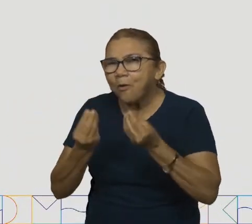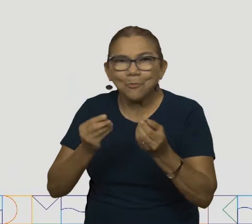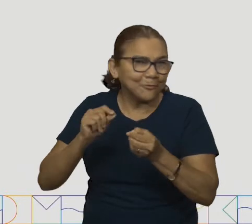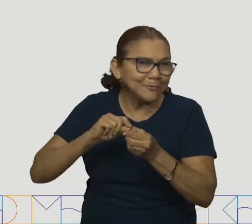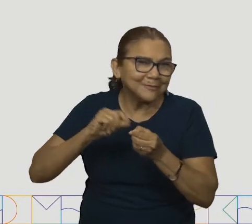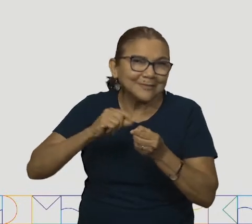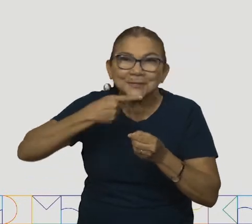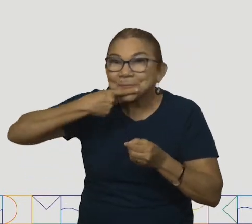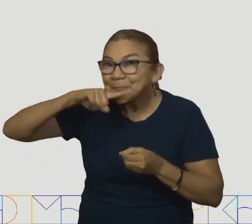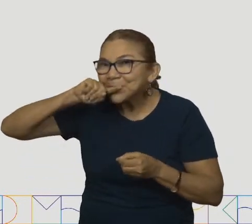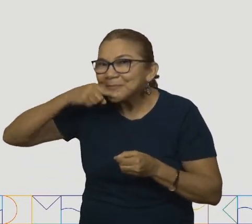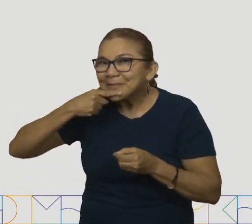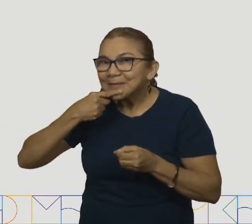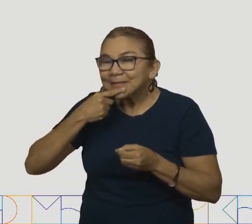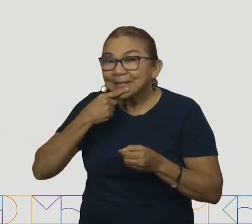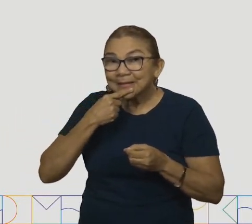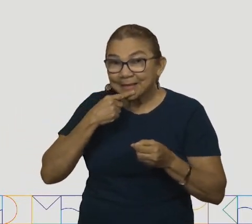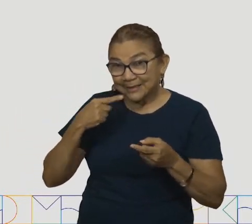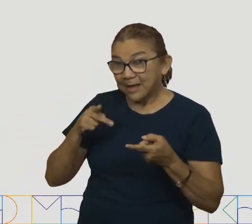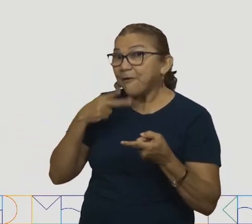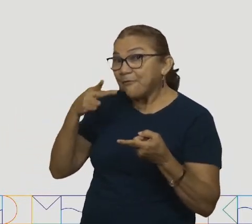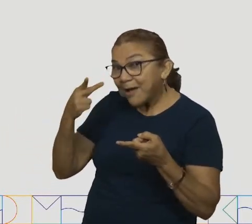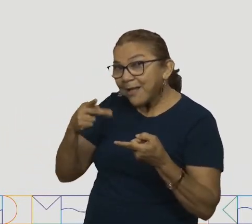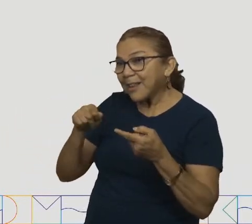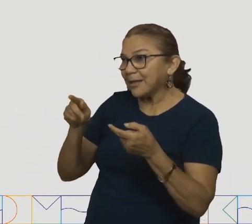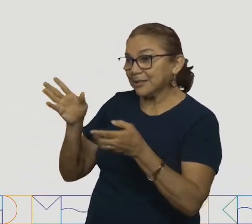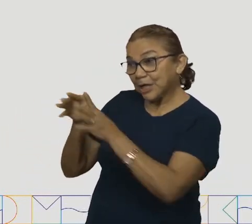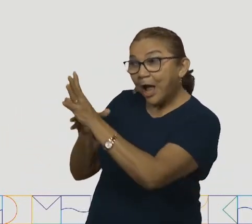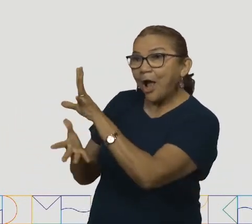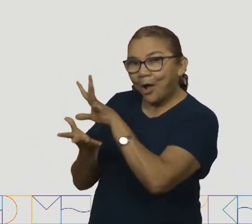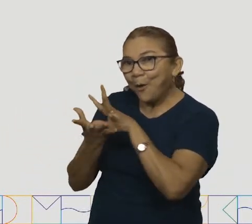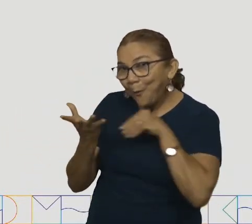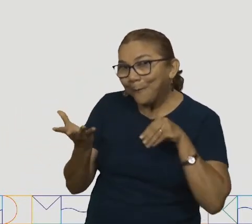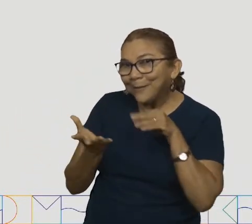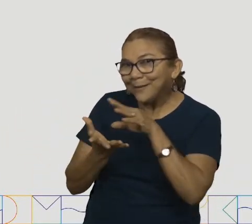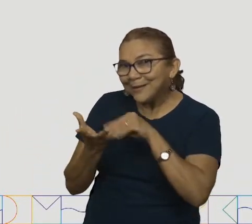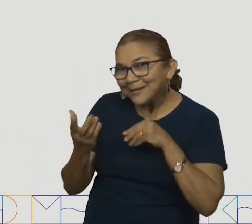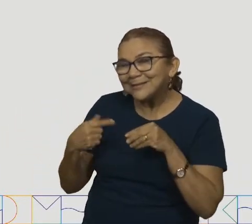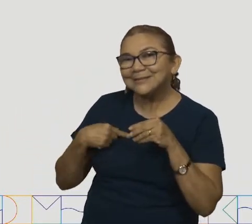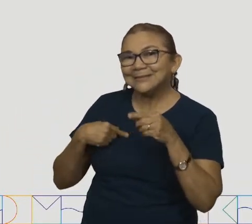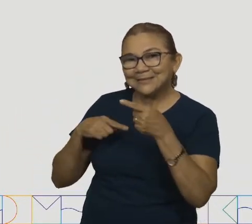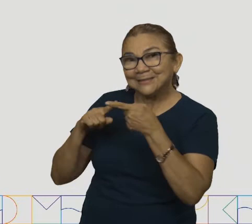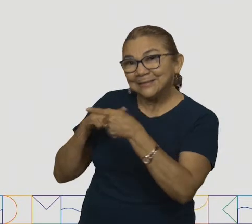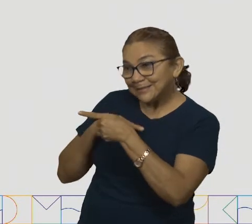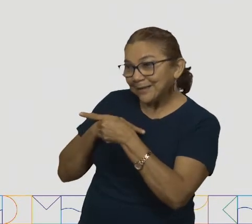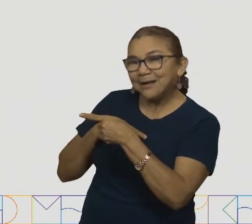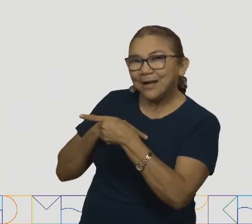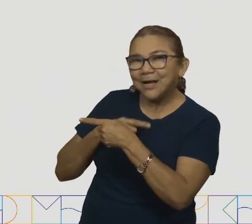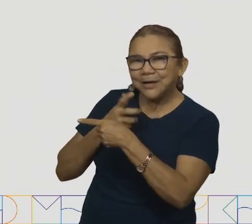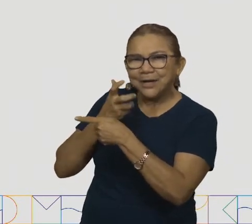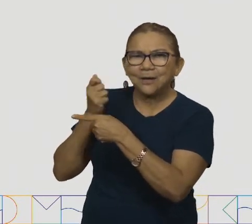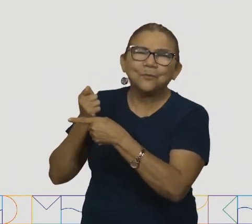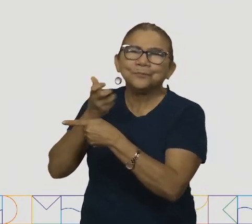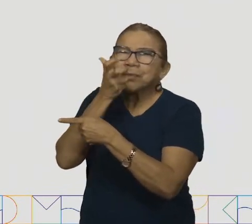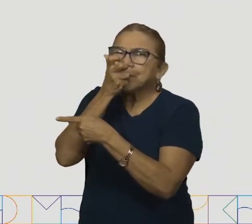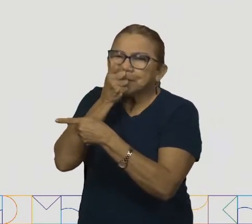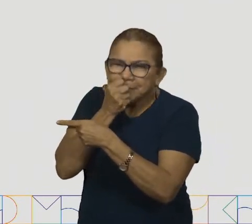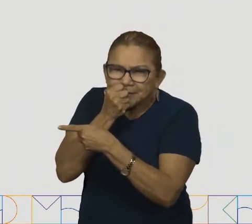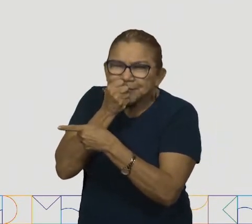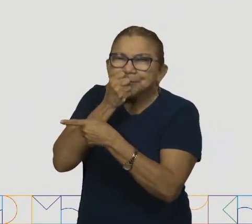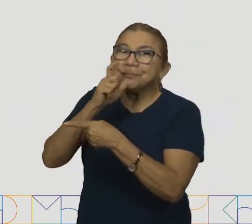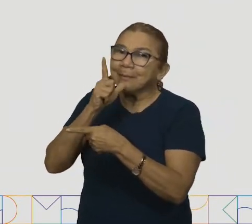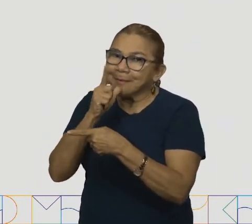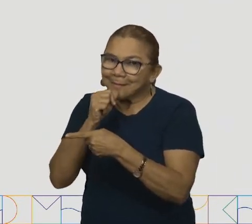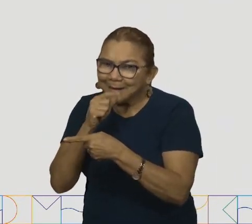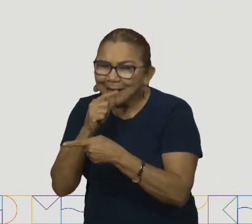Limão, água, açúcar. Agora, vamos construir juntinhos a forma escrita da